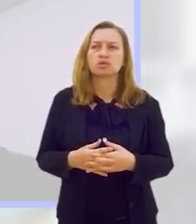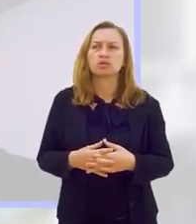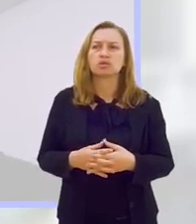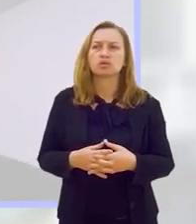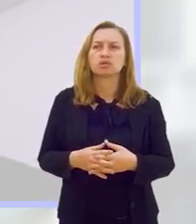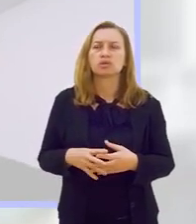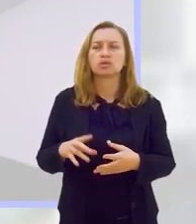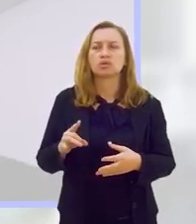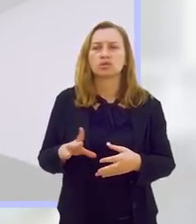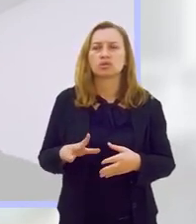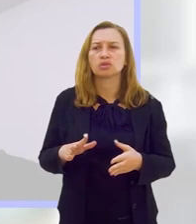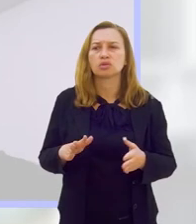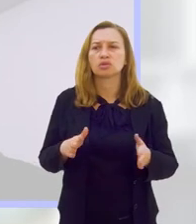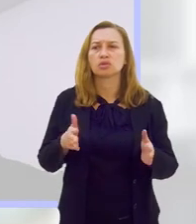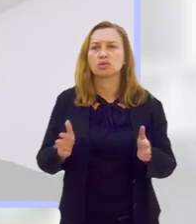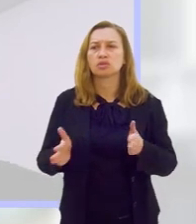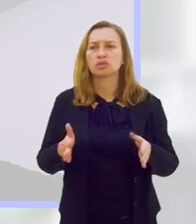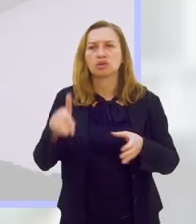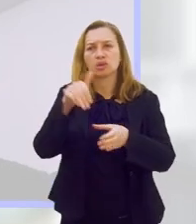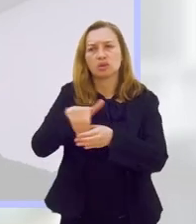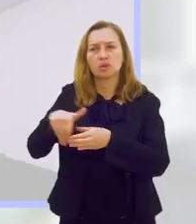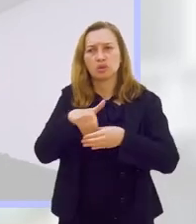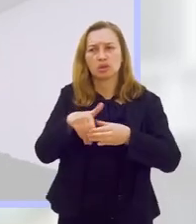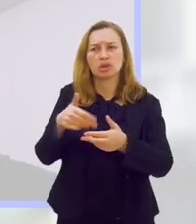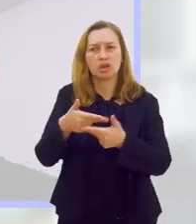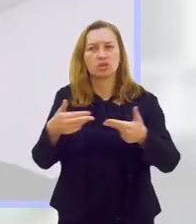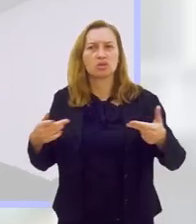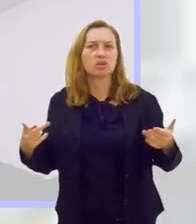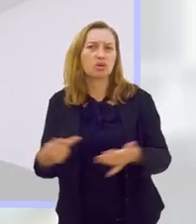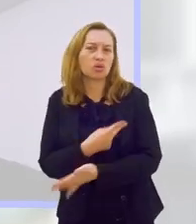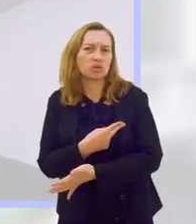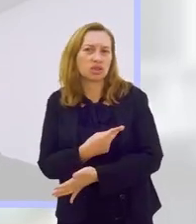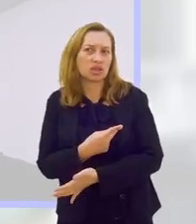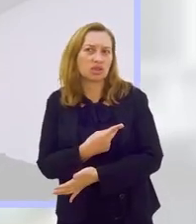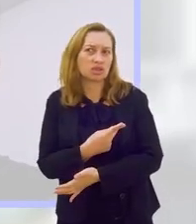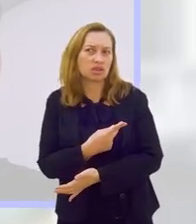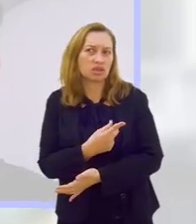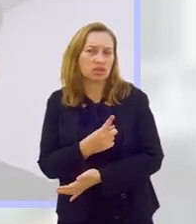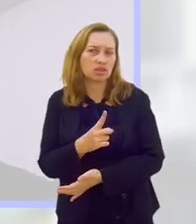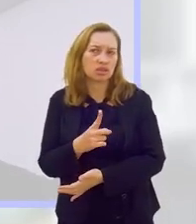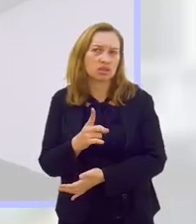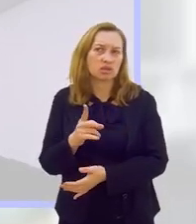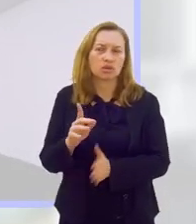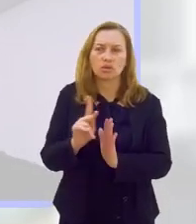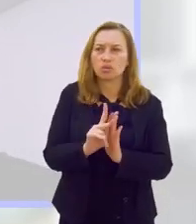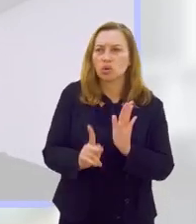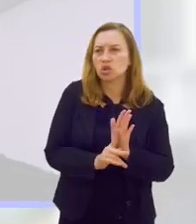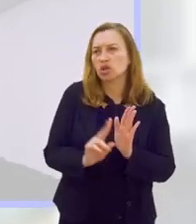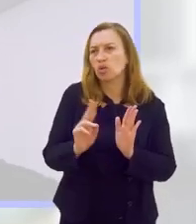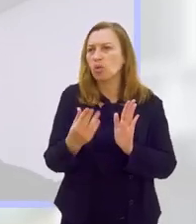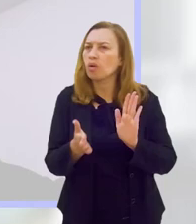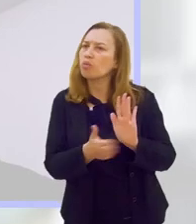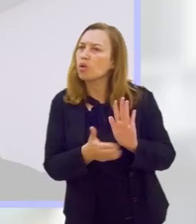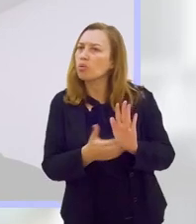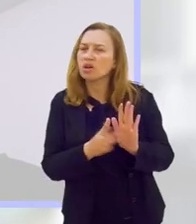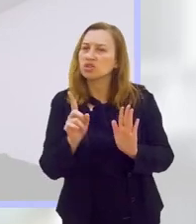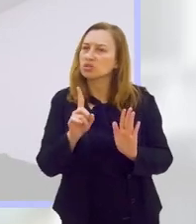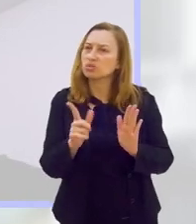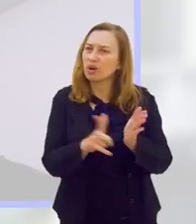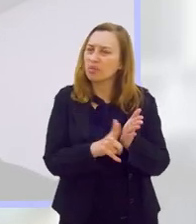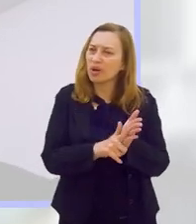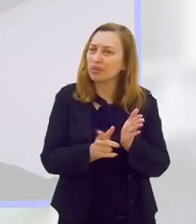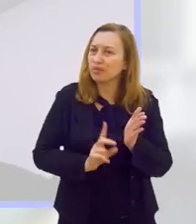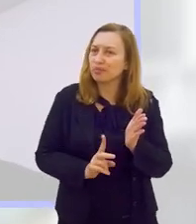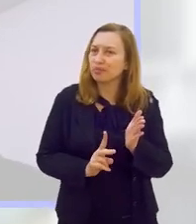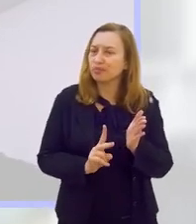só na época eleitoral que as coisas surgem, ou às vezes só o projeto ou a proposta e